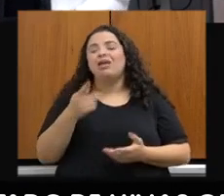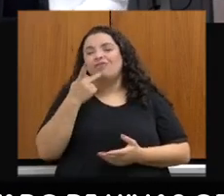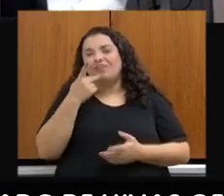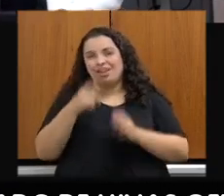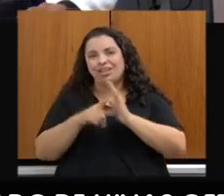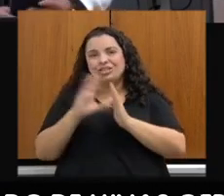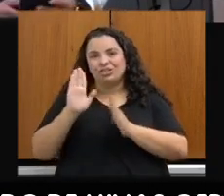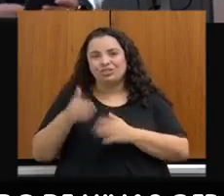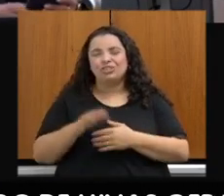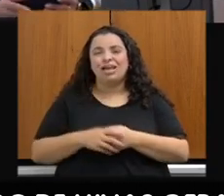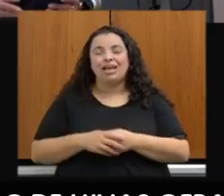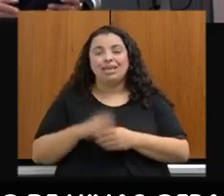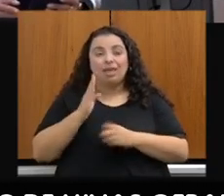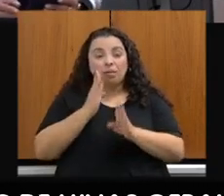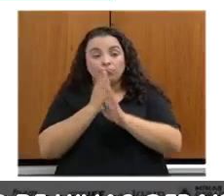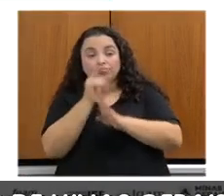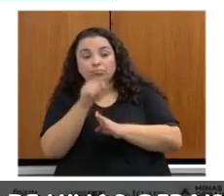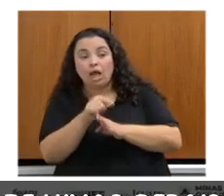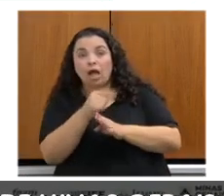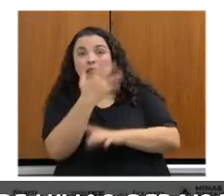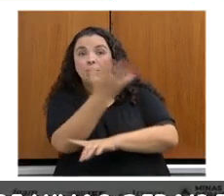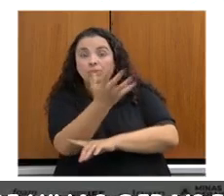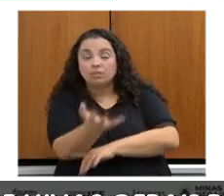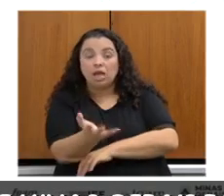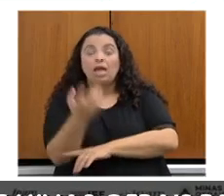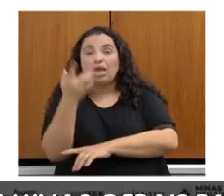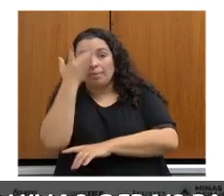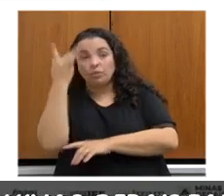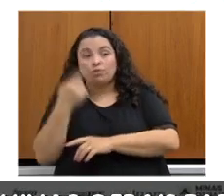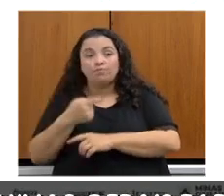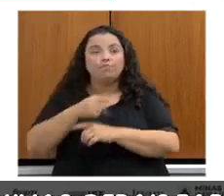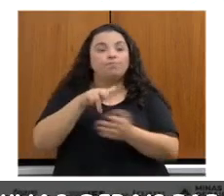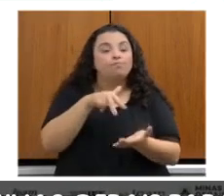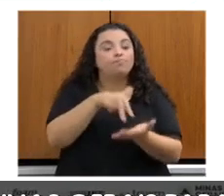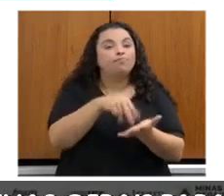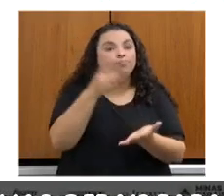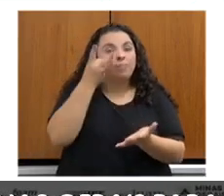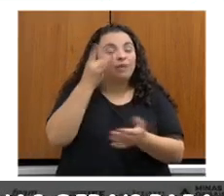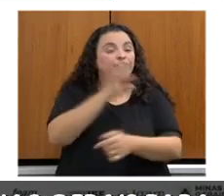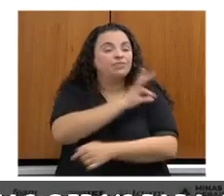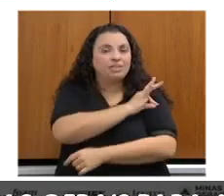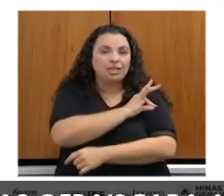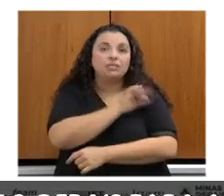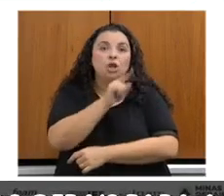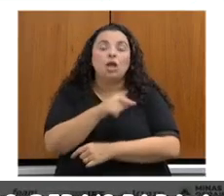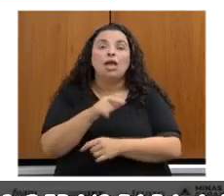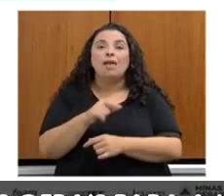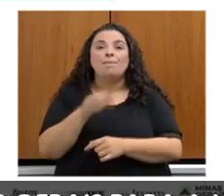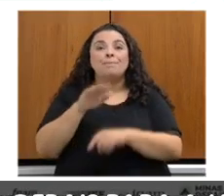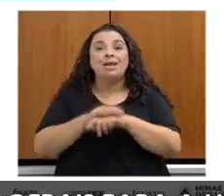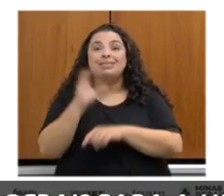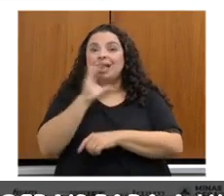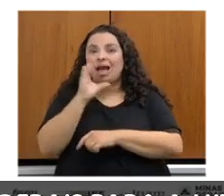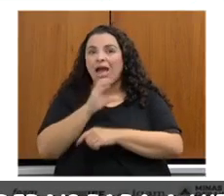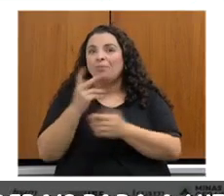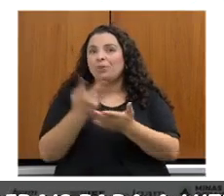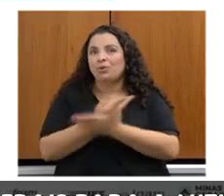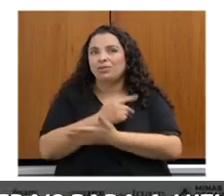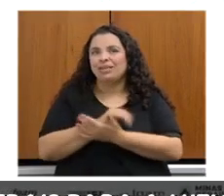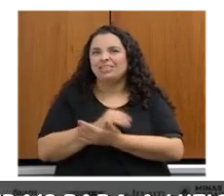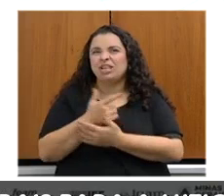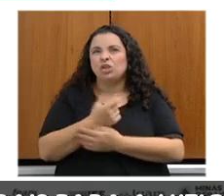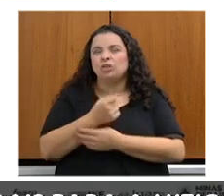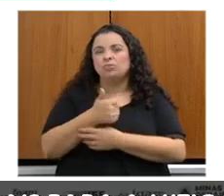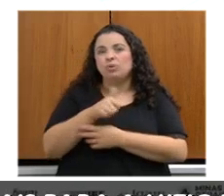detecção do desmatamento e a ida a campo pelas nossas equipes. Começamos em 2015 com um tempo de